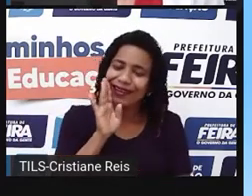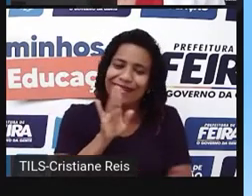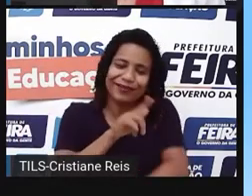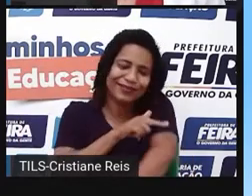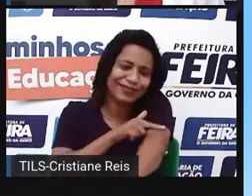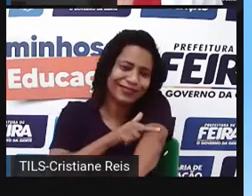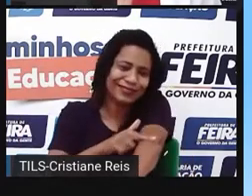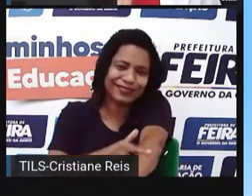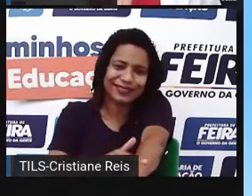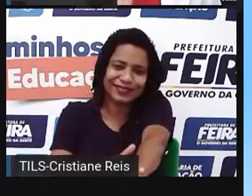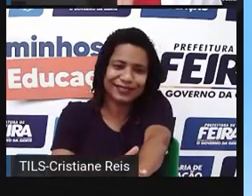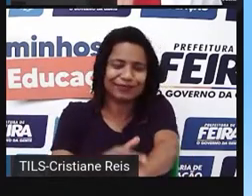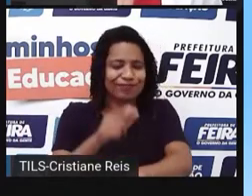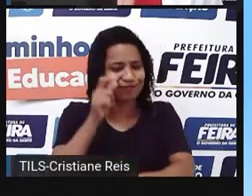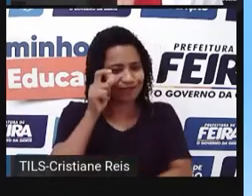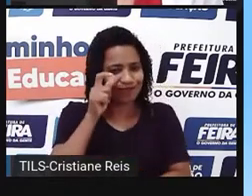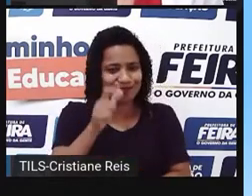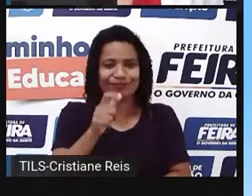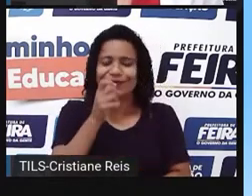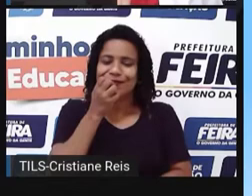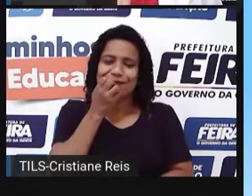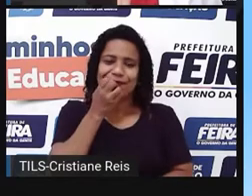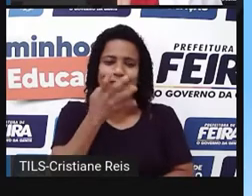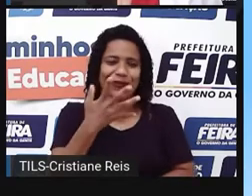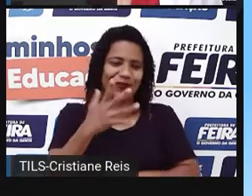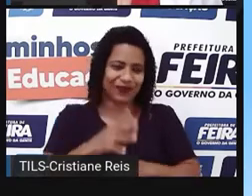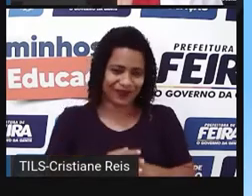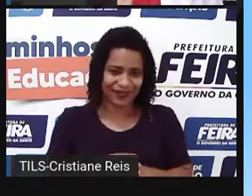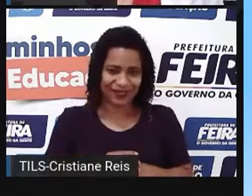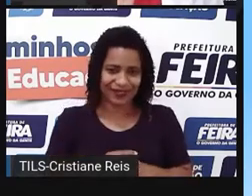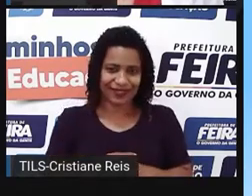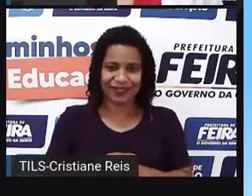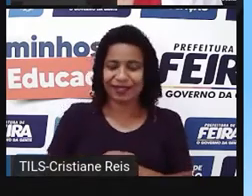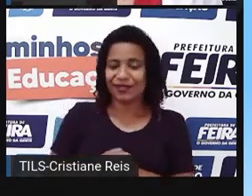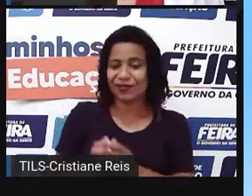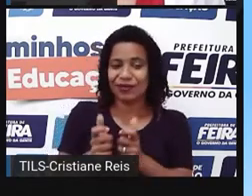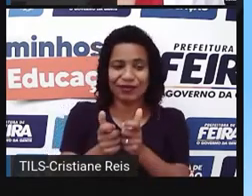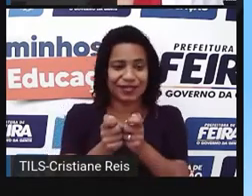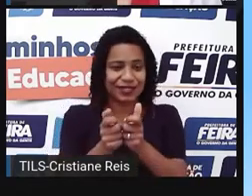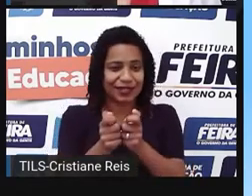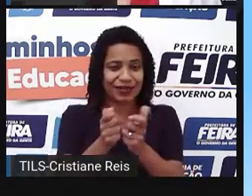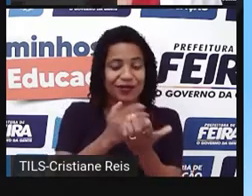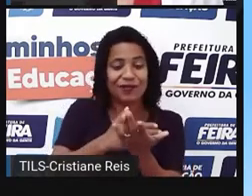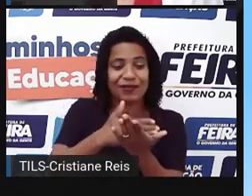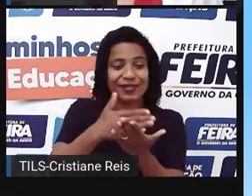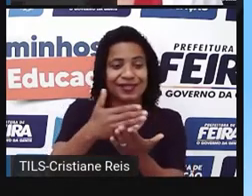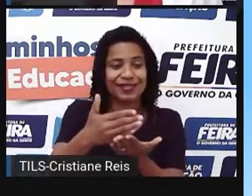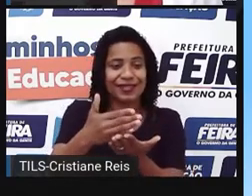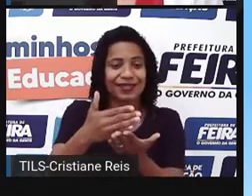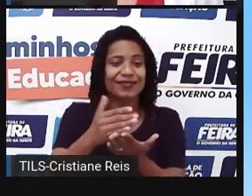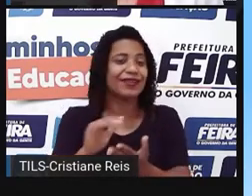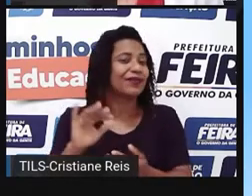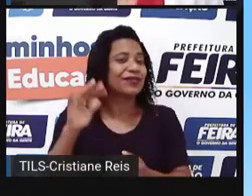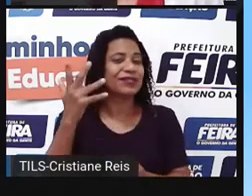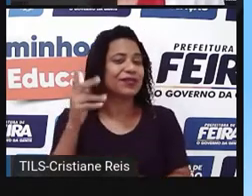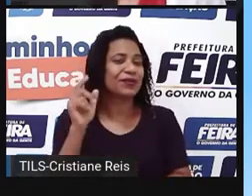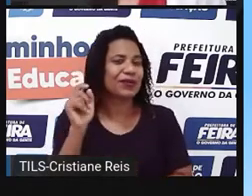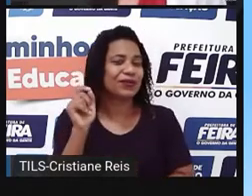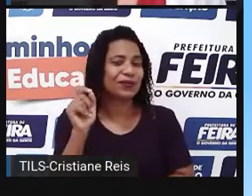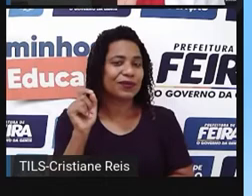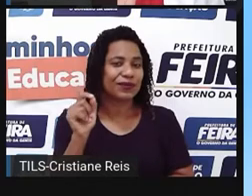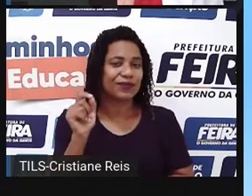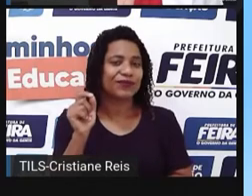muito interessante. E quando você clicar em Play, o que é que vai acontecer? Nesse reino,